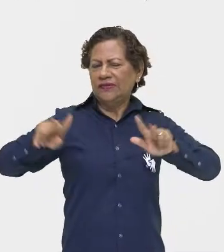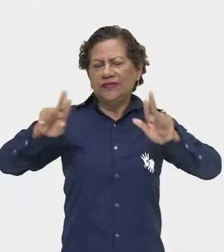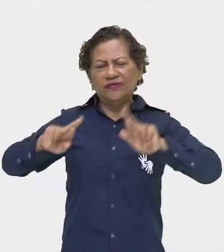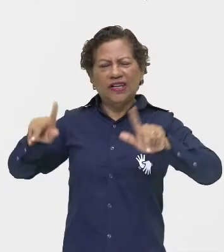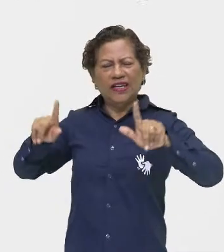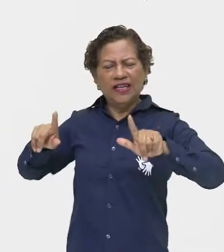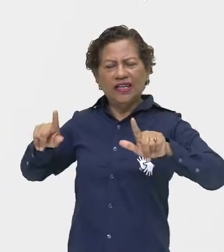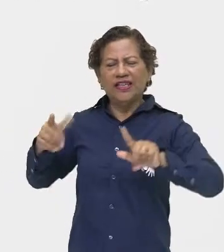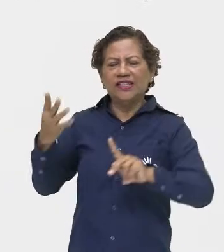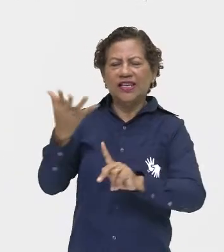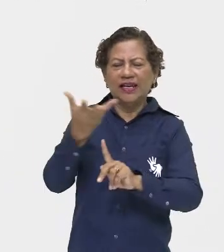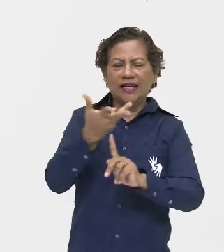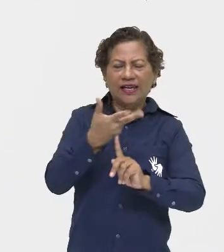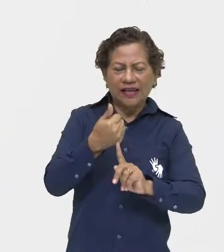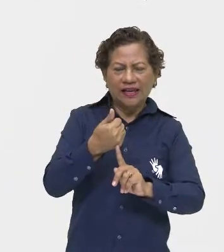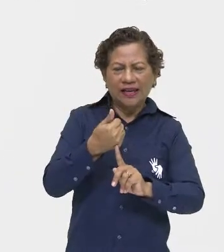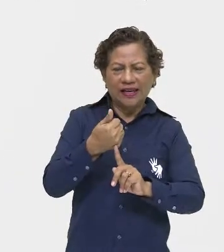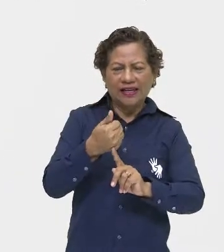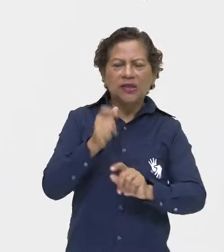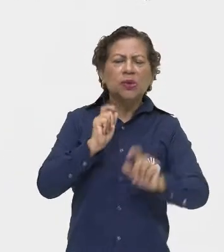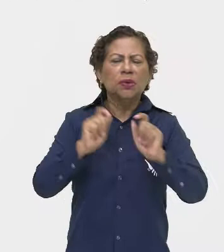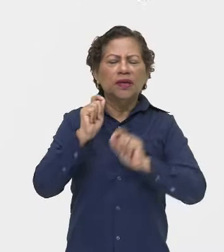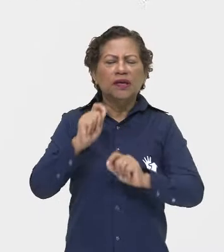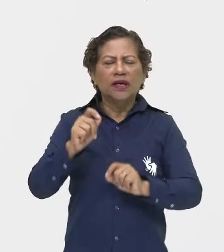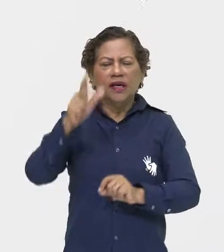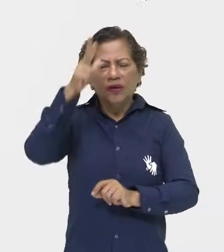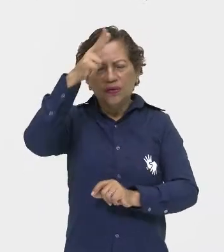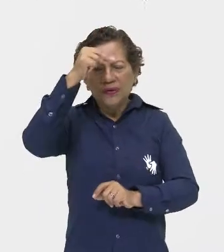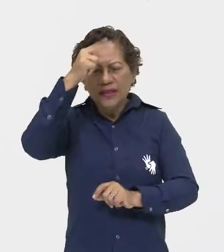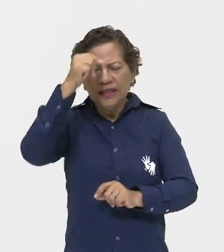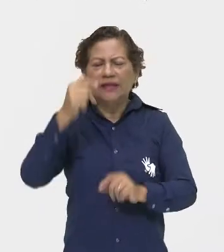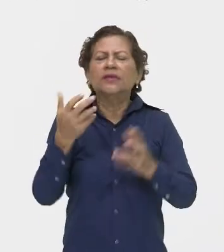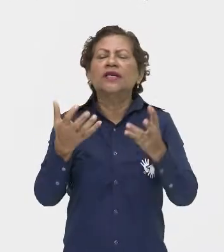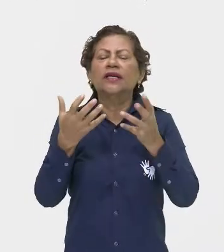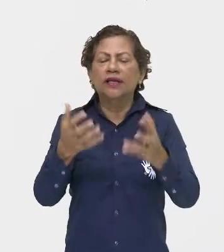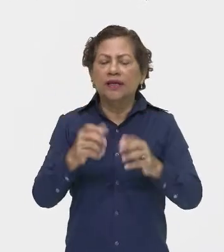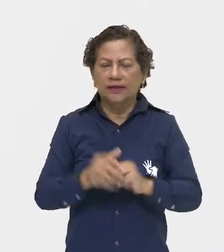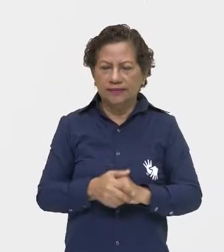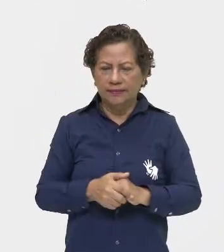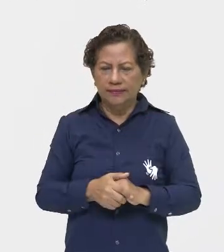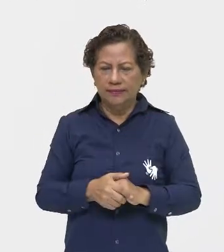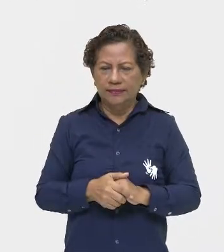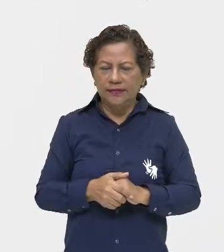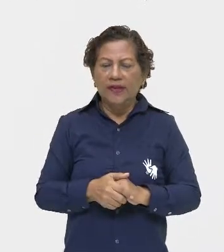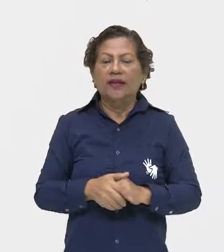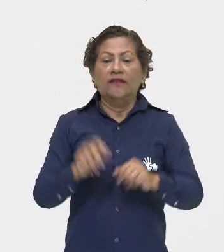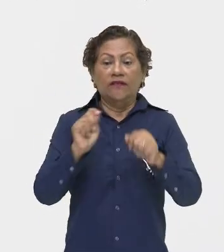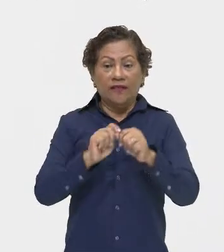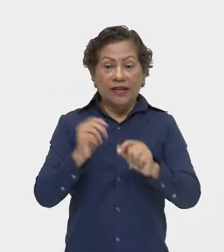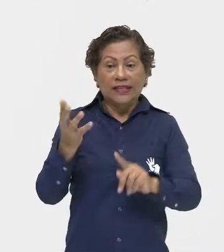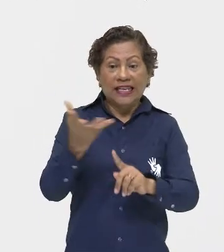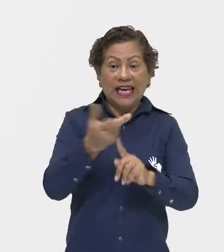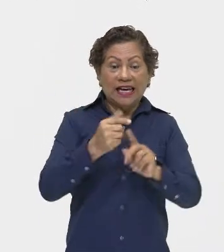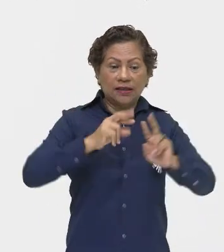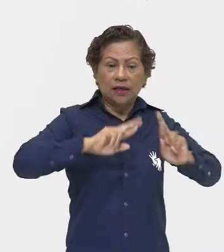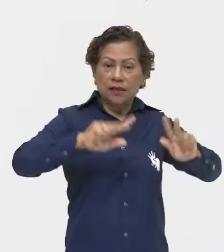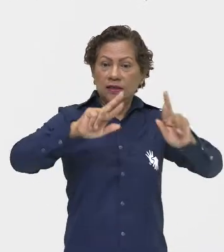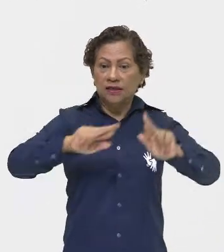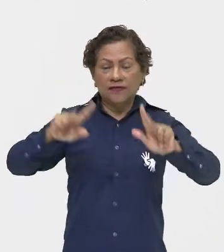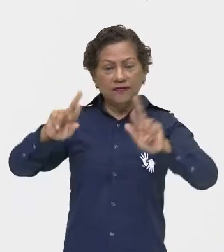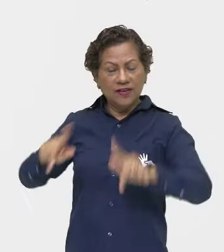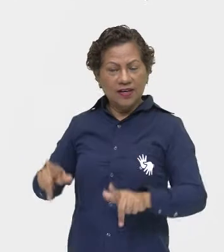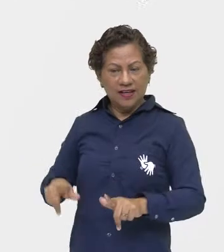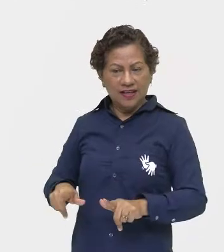O que o dadaísmo defendia? O dadaísmo defendia justamente o quê? O absurdo, a incoerência. Não é